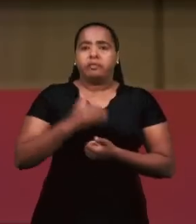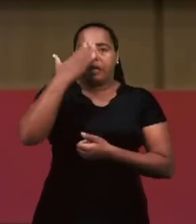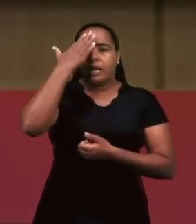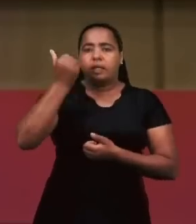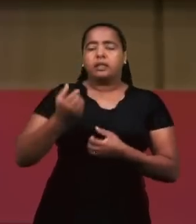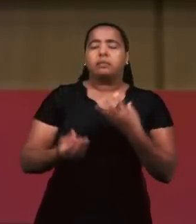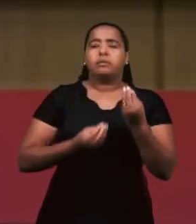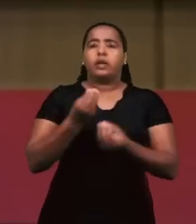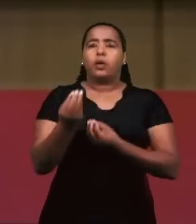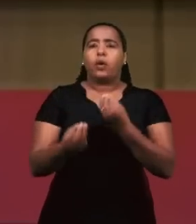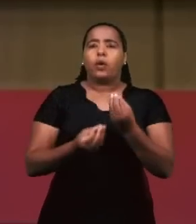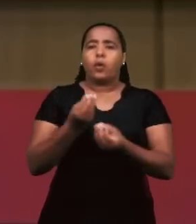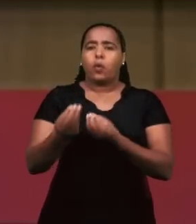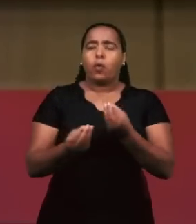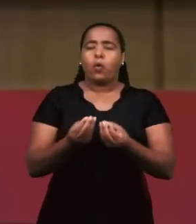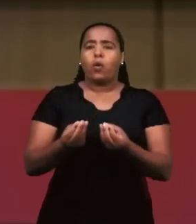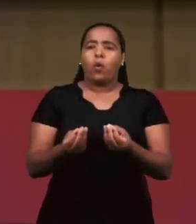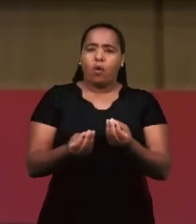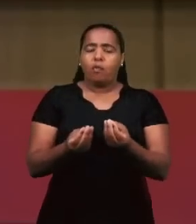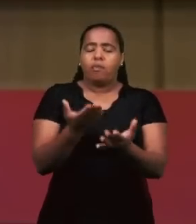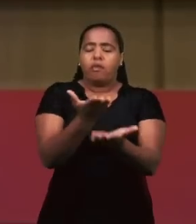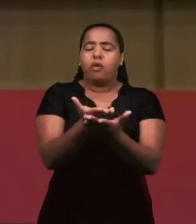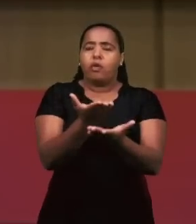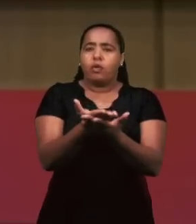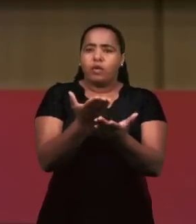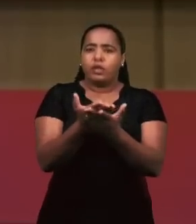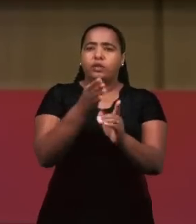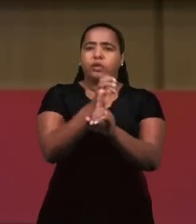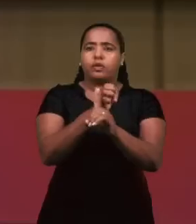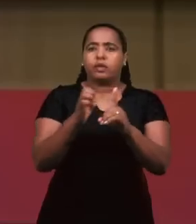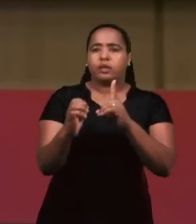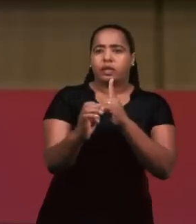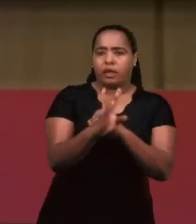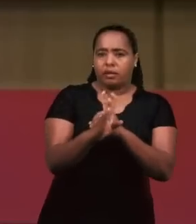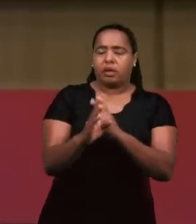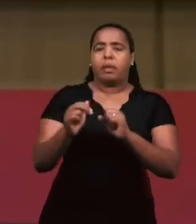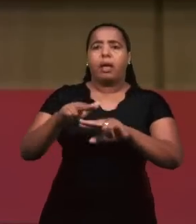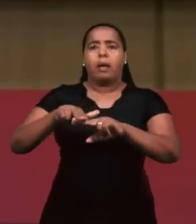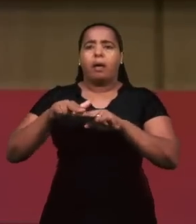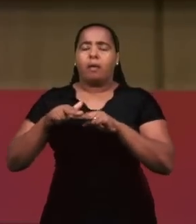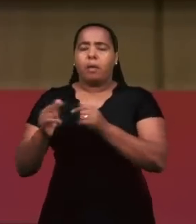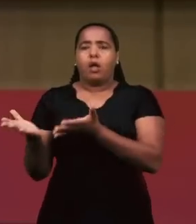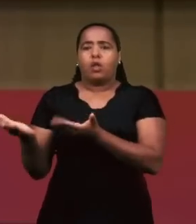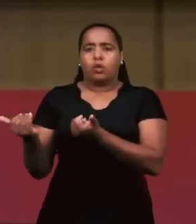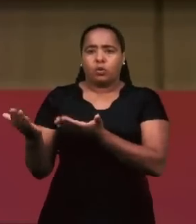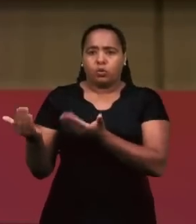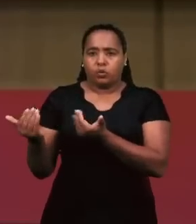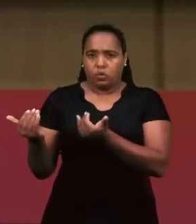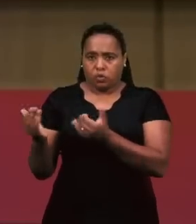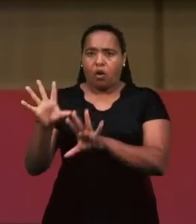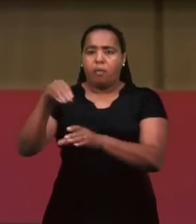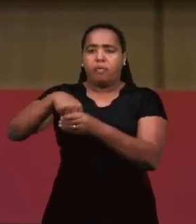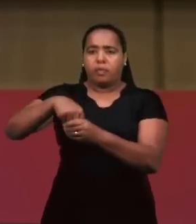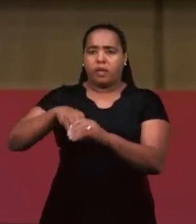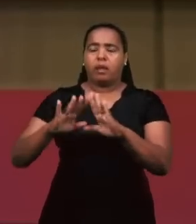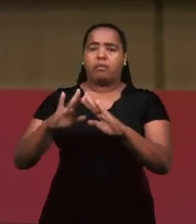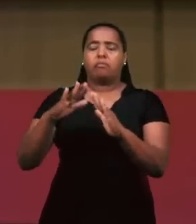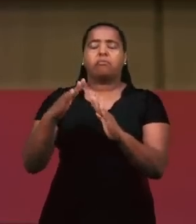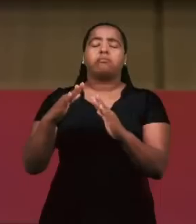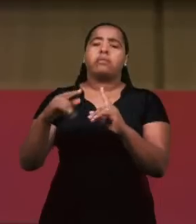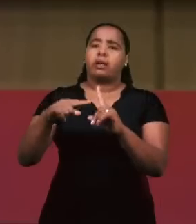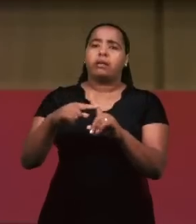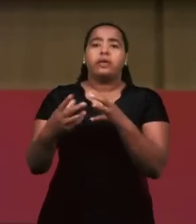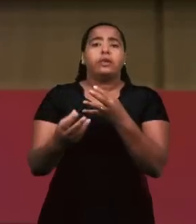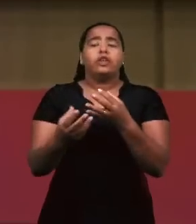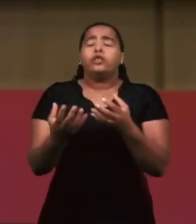recebido o nosso estudo da Escola Bíblica Dominical pelos nossos jovens nas igrejas, como eles estão estudando a Palavra de Deus